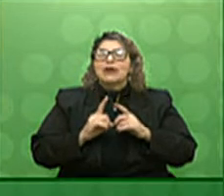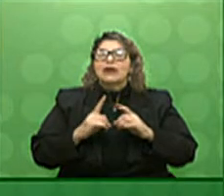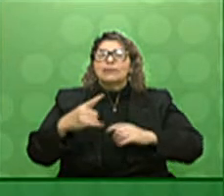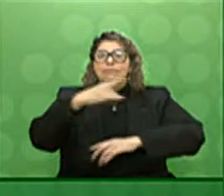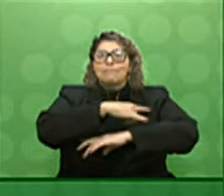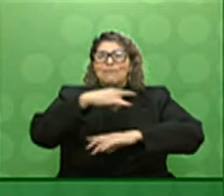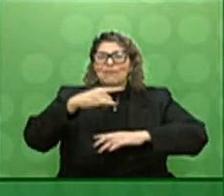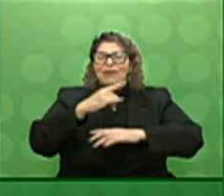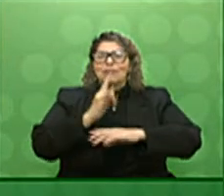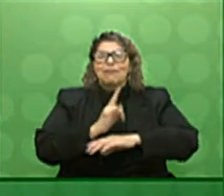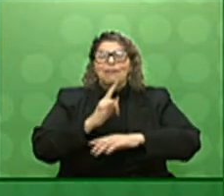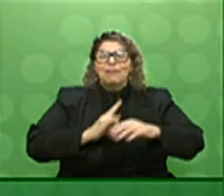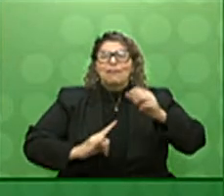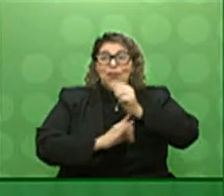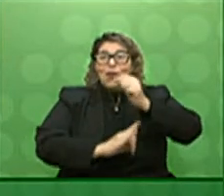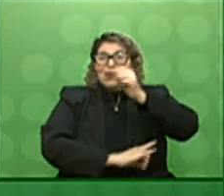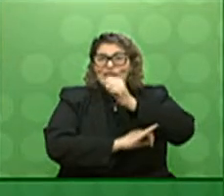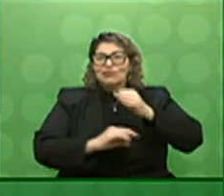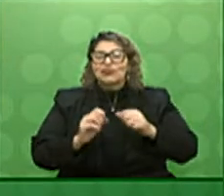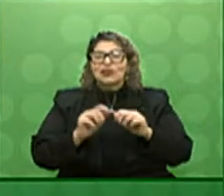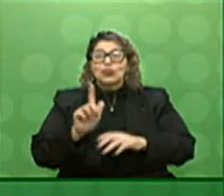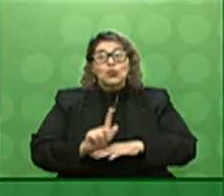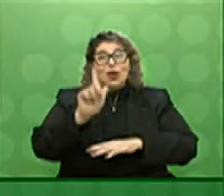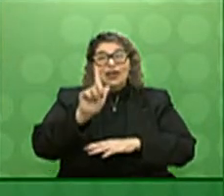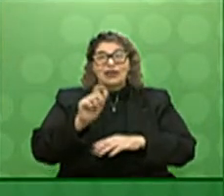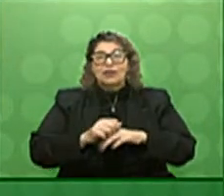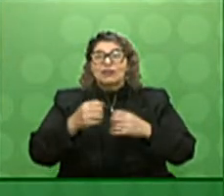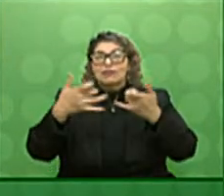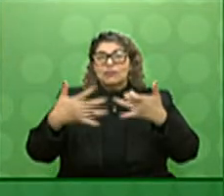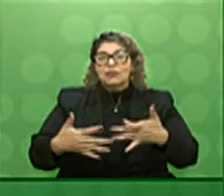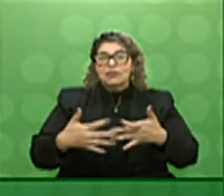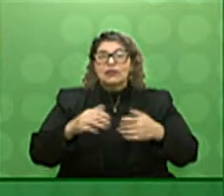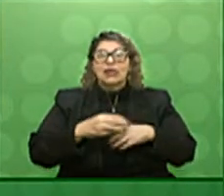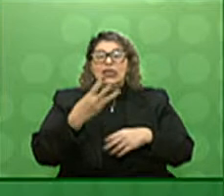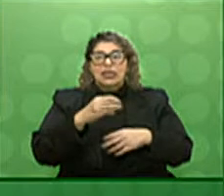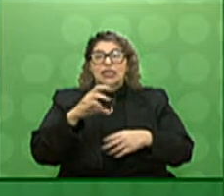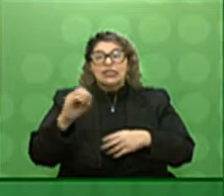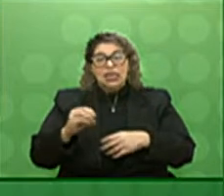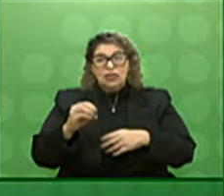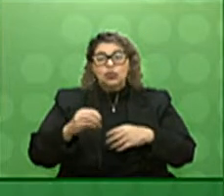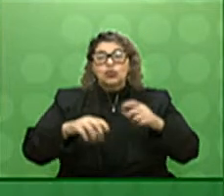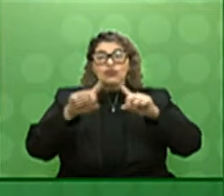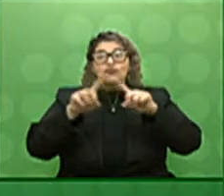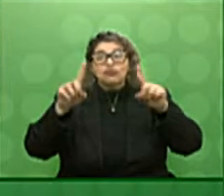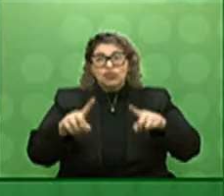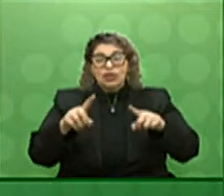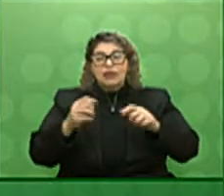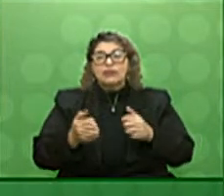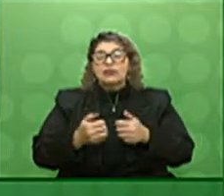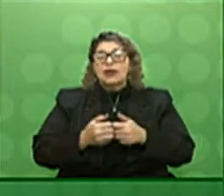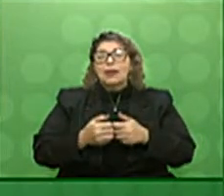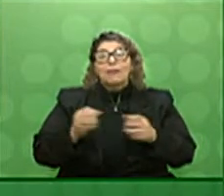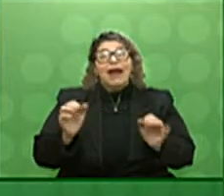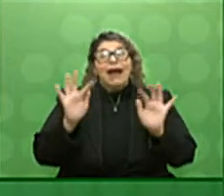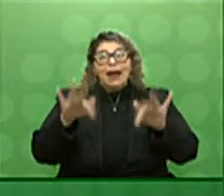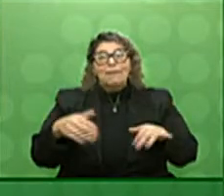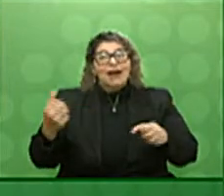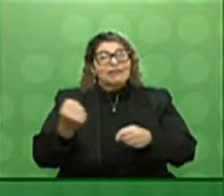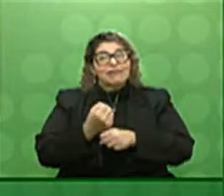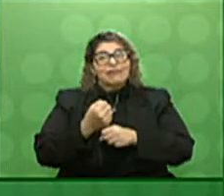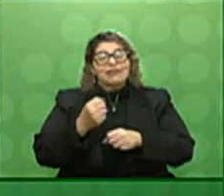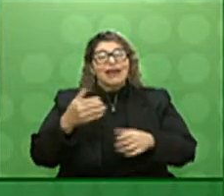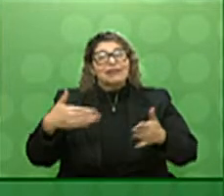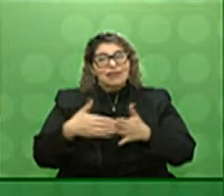-presidente o empenho para a recontratação de 300 funcionários que retomam as atividades para entregar a ponte até o final do ano a última mensagem